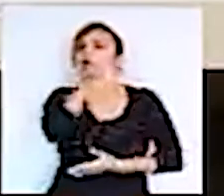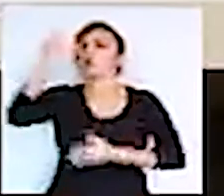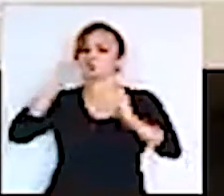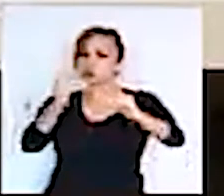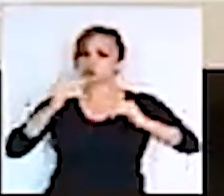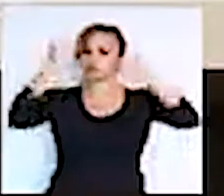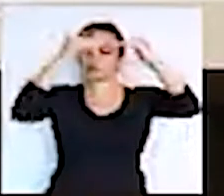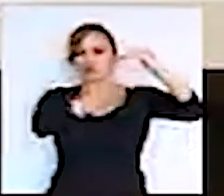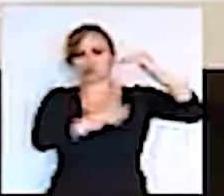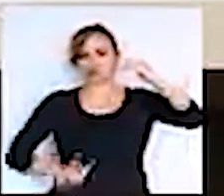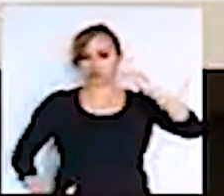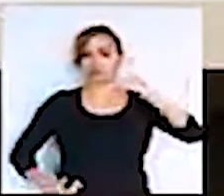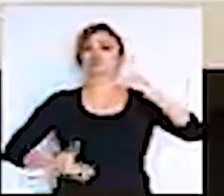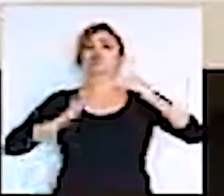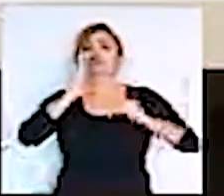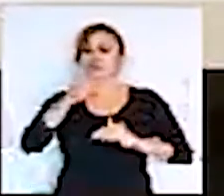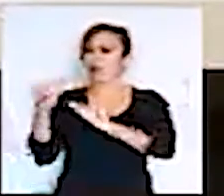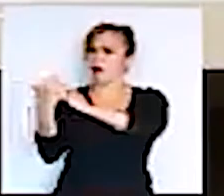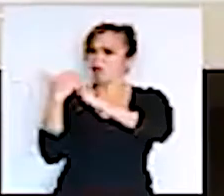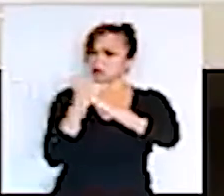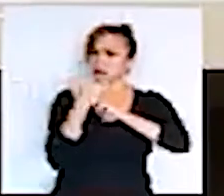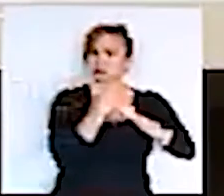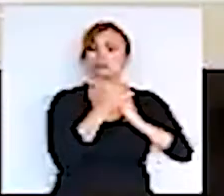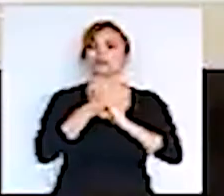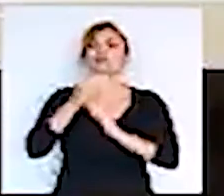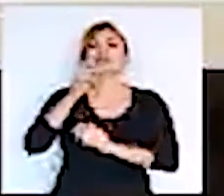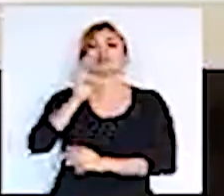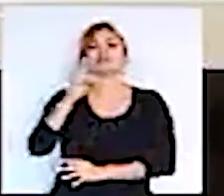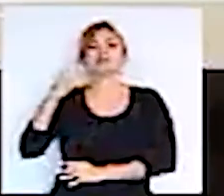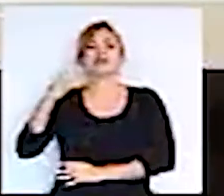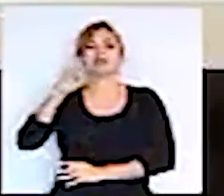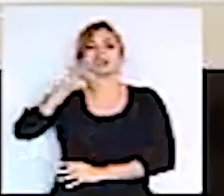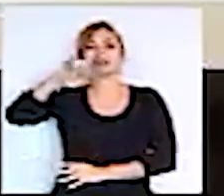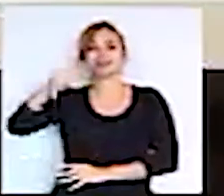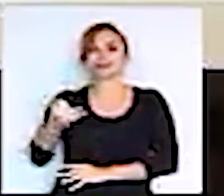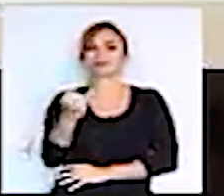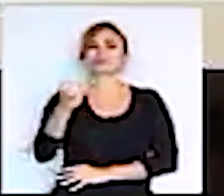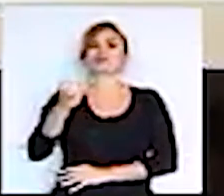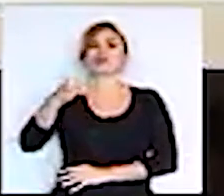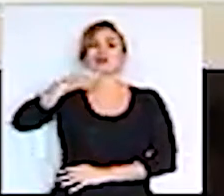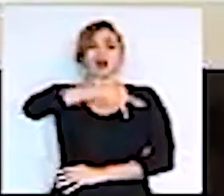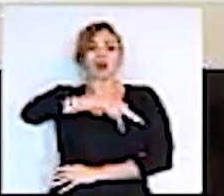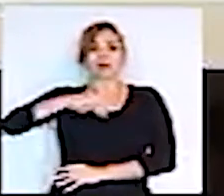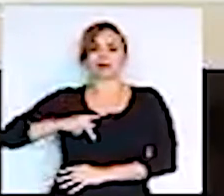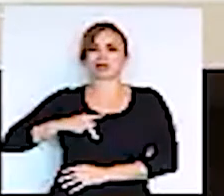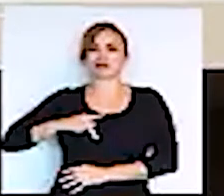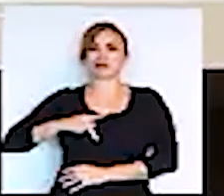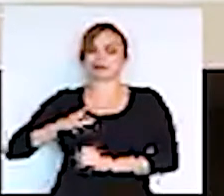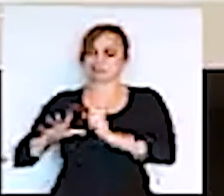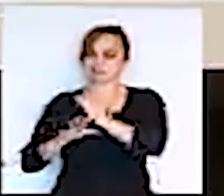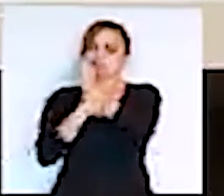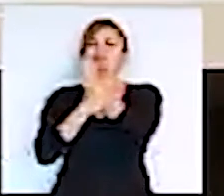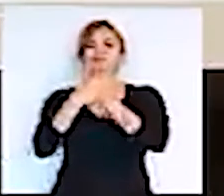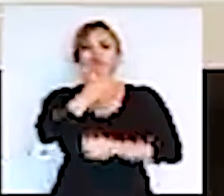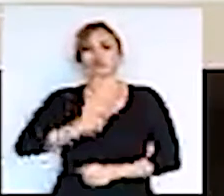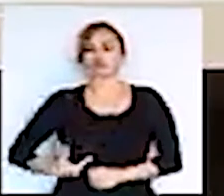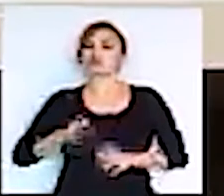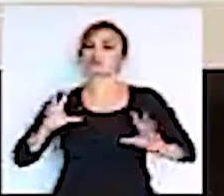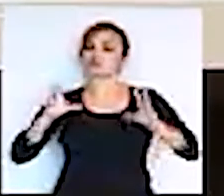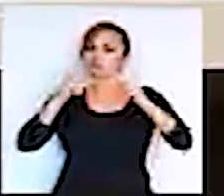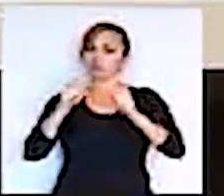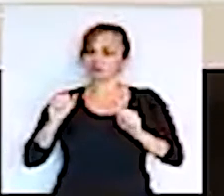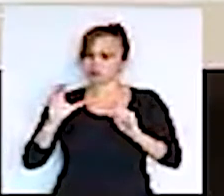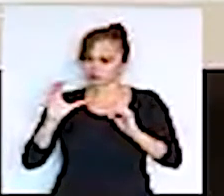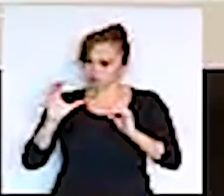Na noite desta quinta-feira, o governador do estado de Rondônia se pronunciou em suas redes sociais sobre